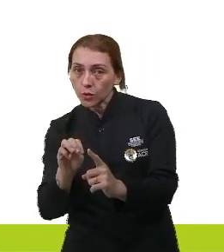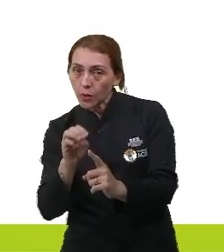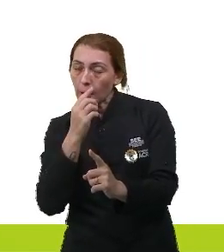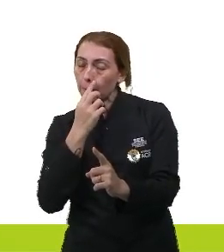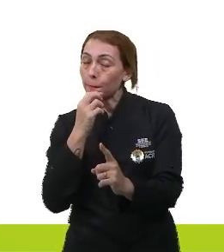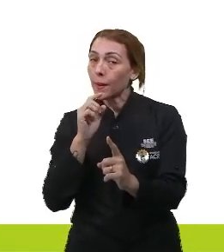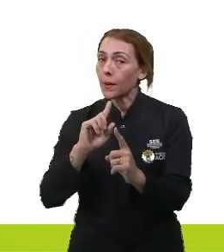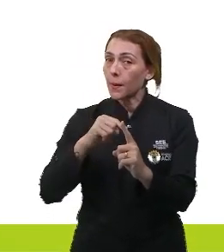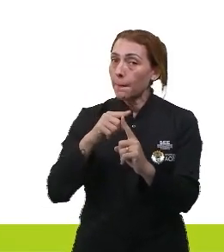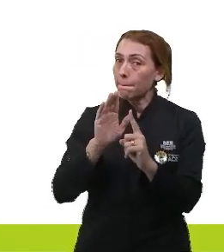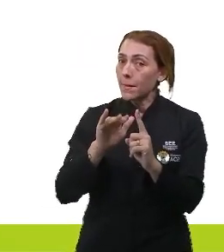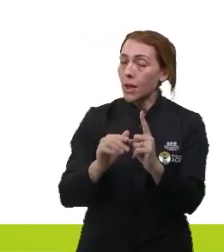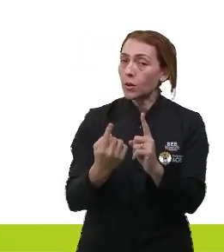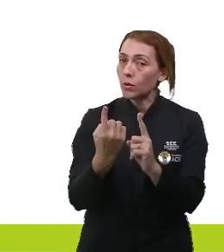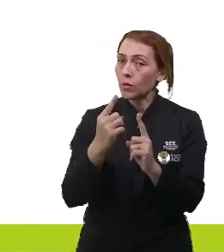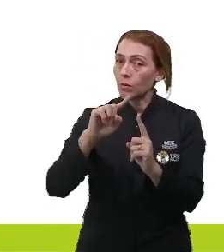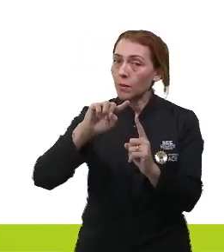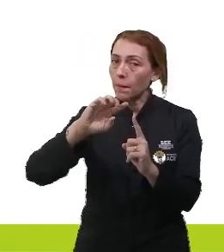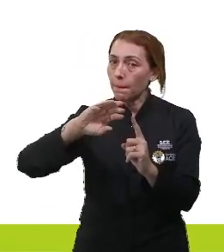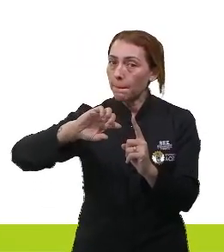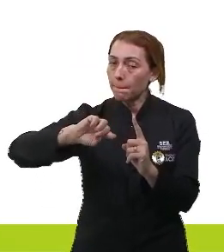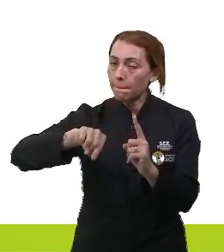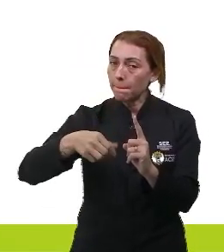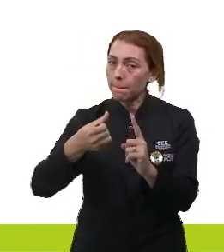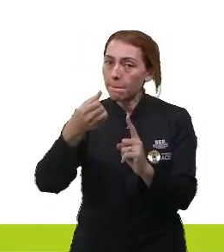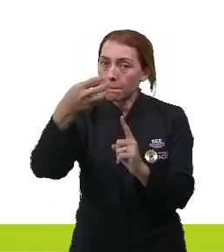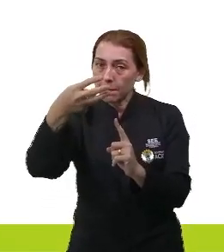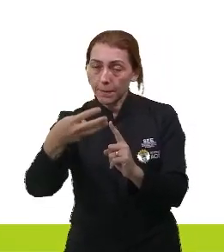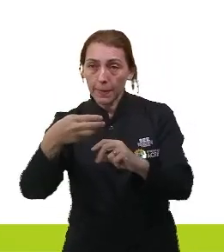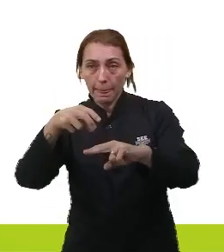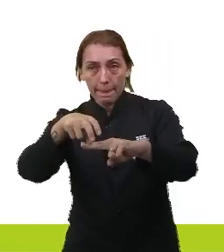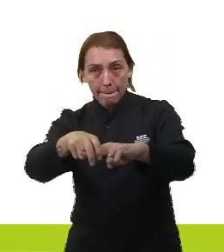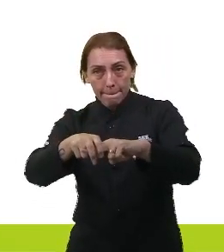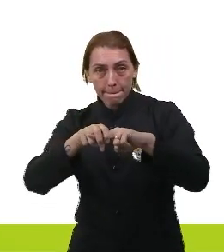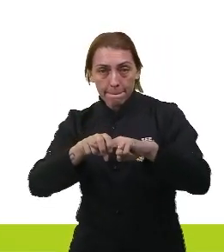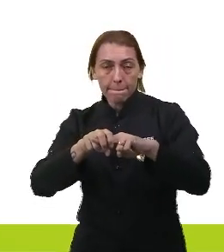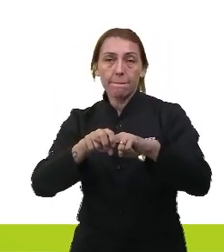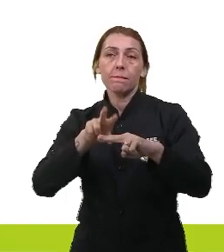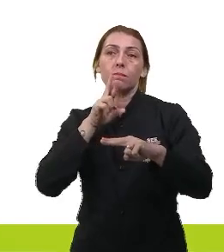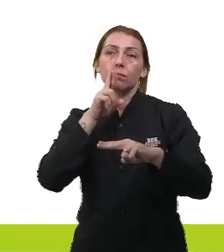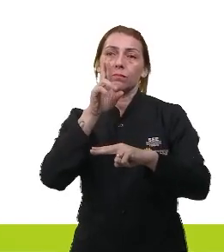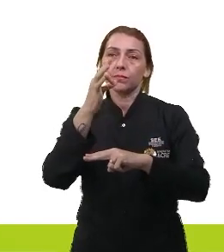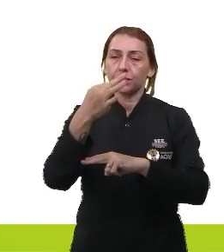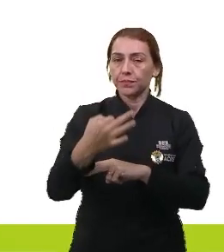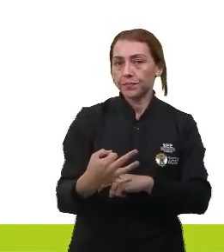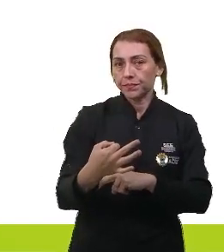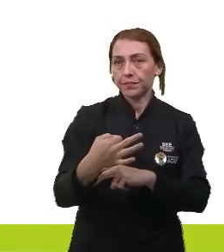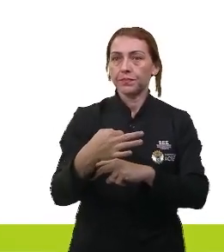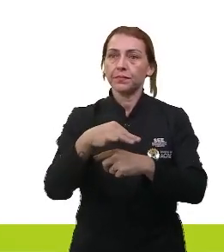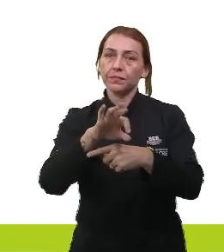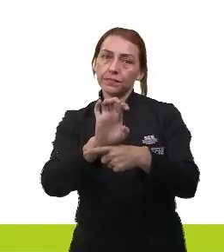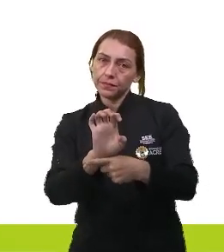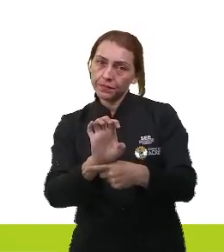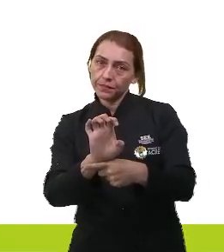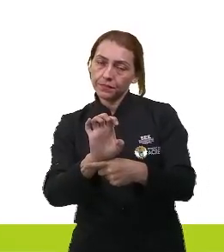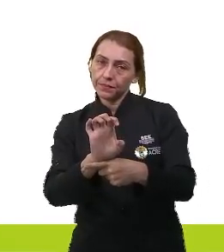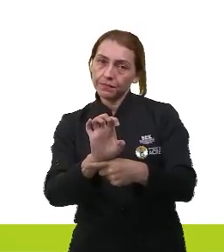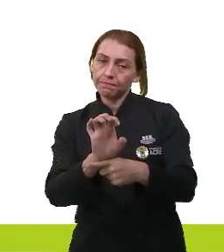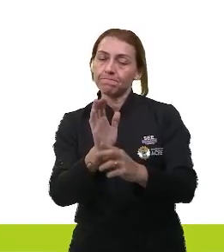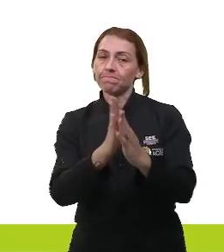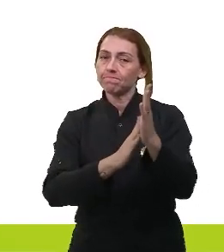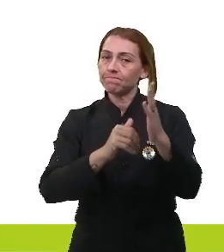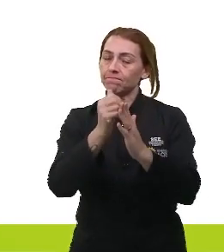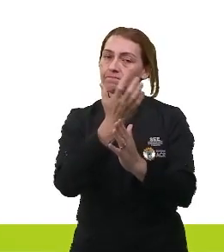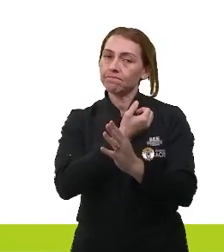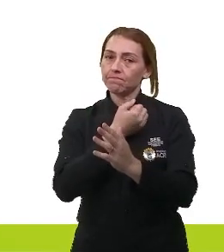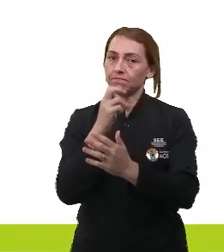titânio com menos 1, meia 3. É por isso que o nosso gabarito ele é letra E. A tinta